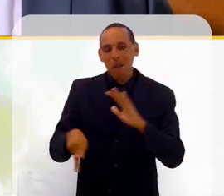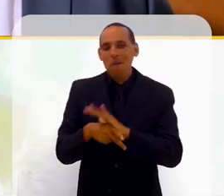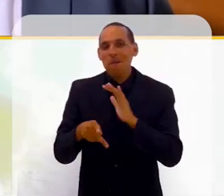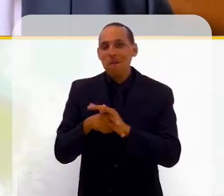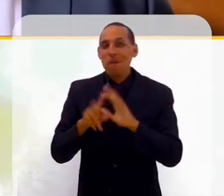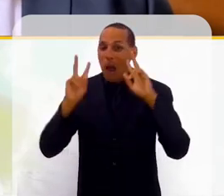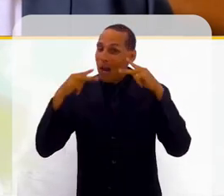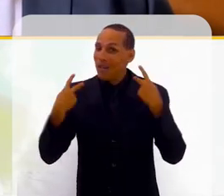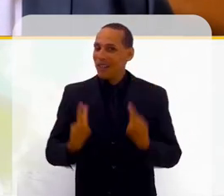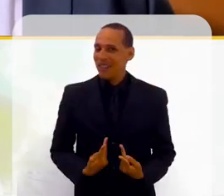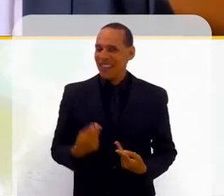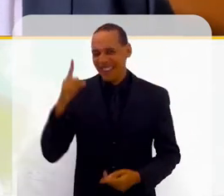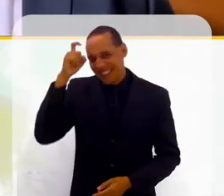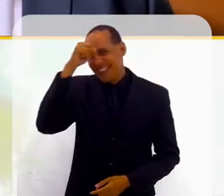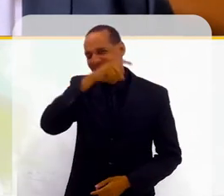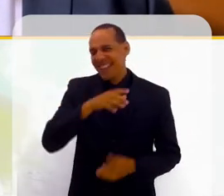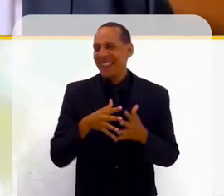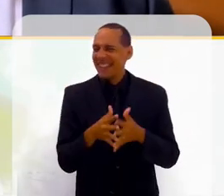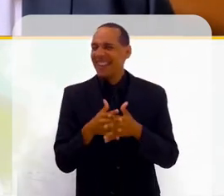é complexo.